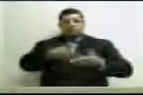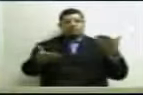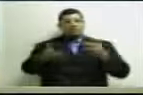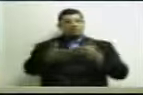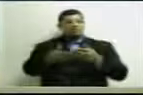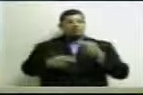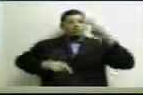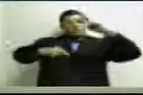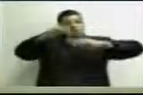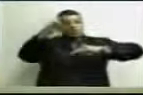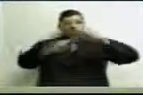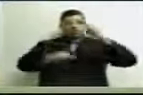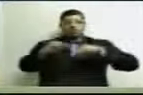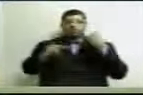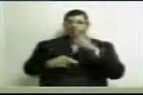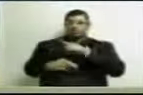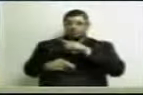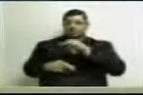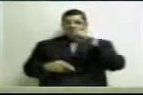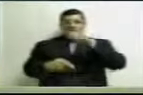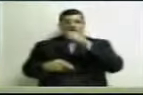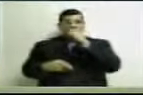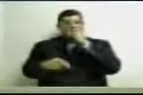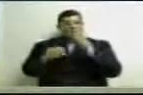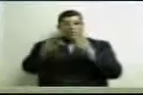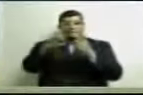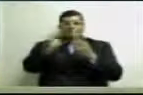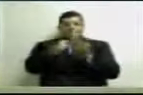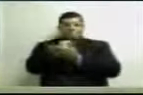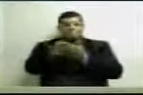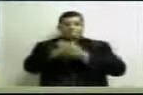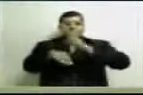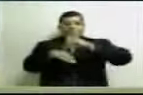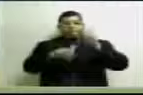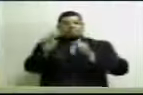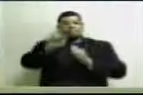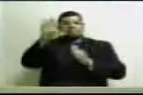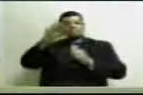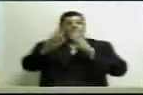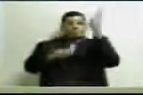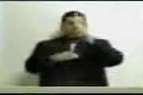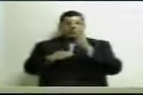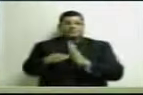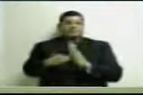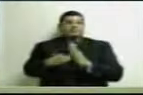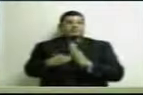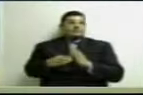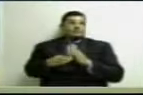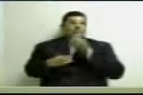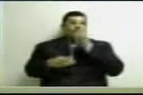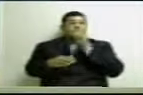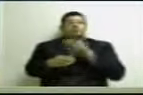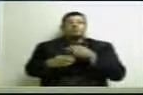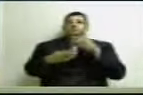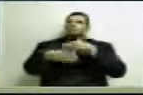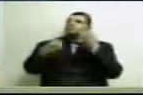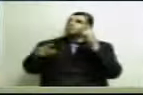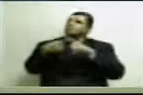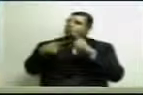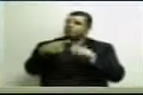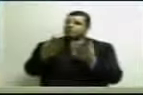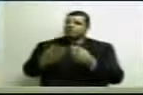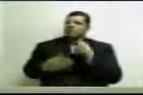em junho nós teremos a cesta básica mais cara do país. Peraí,